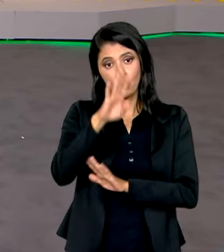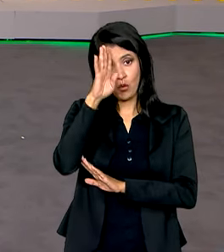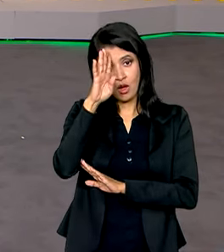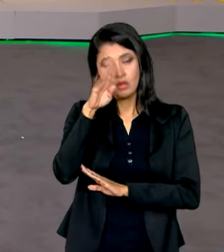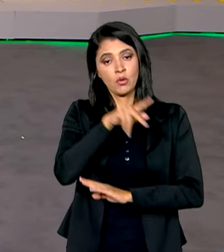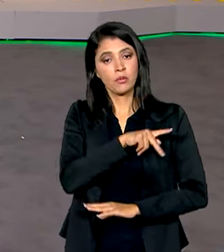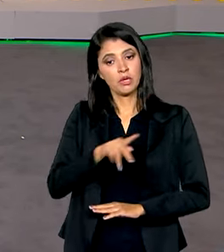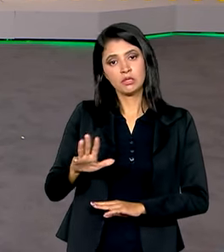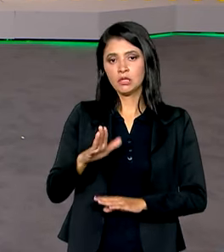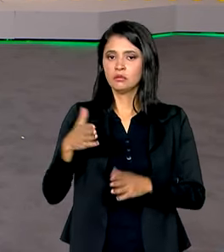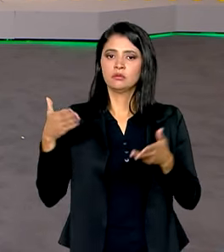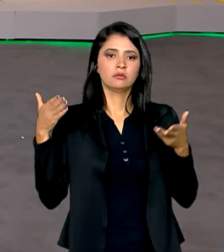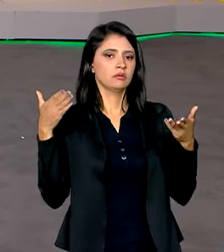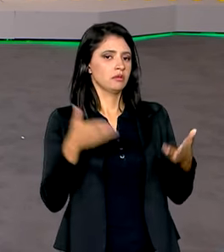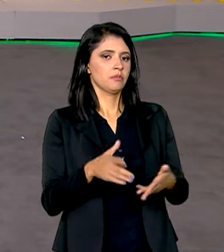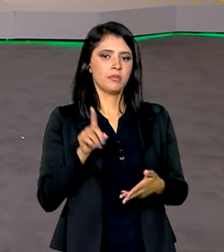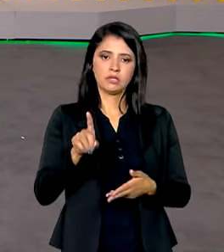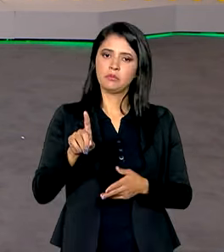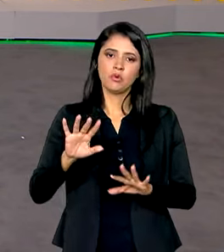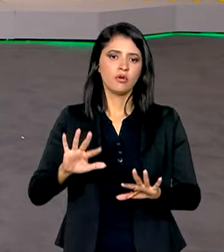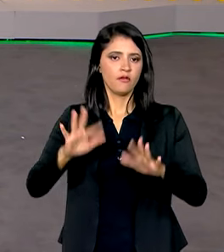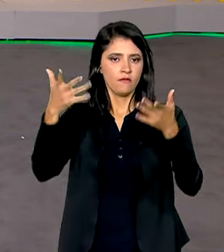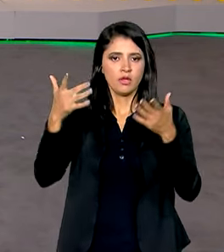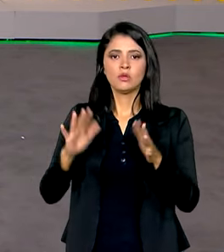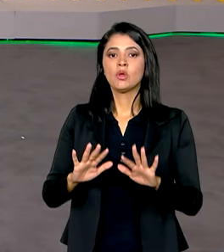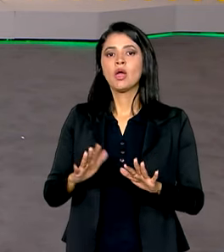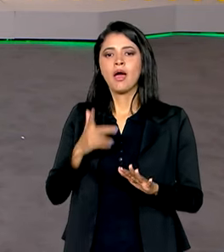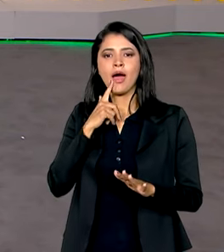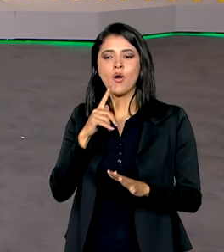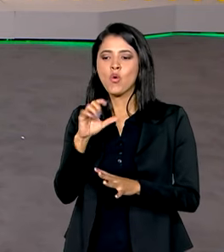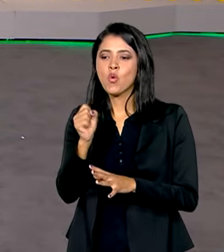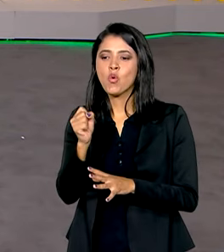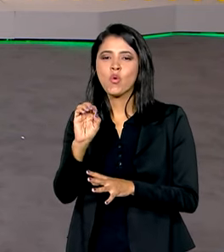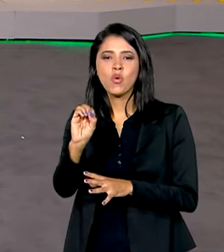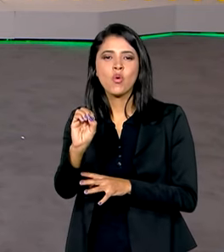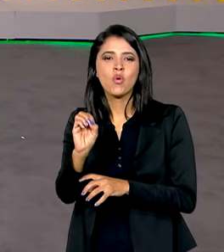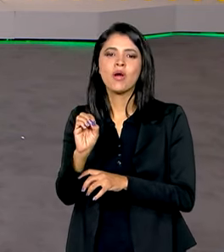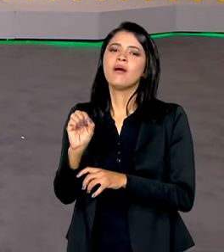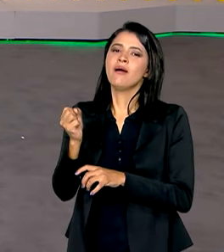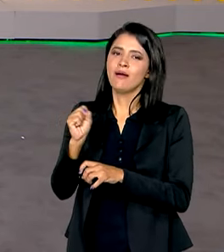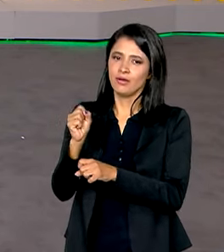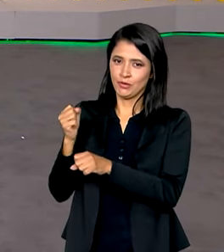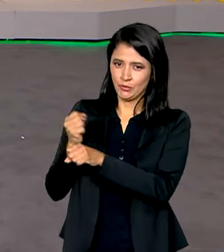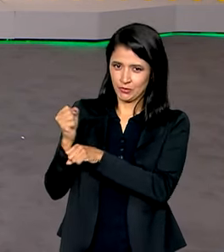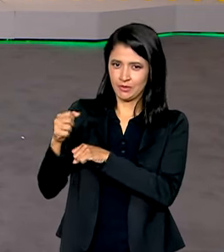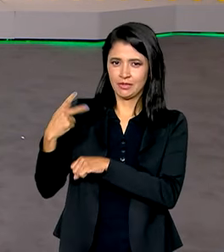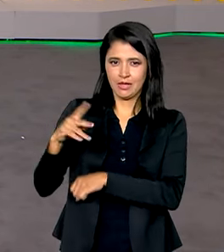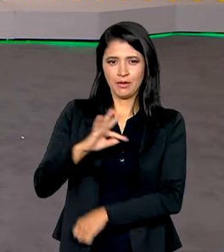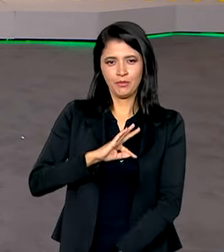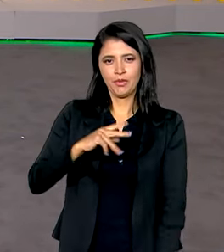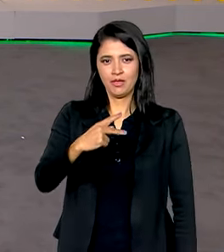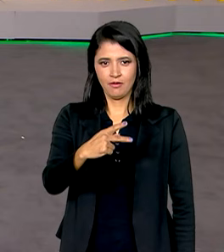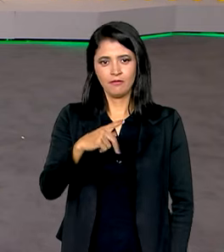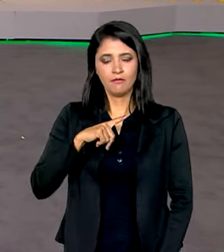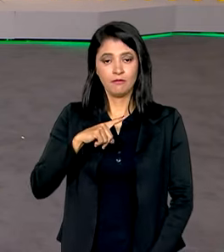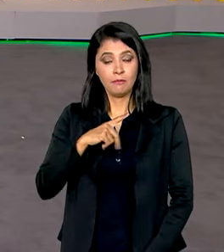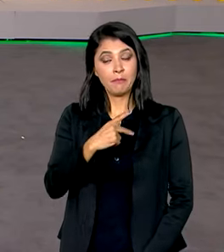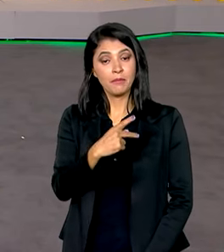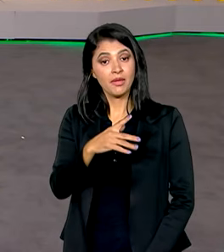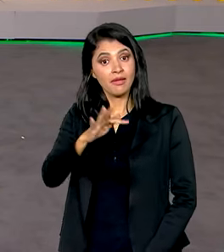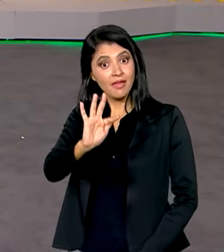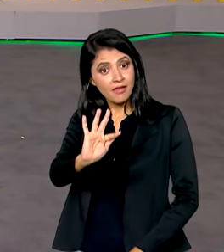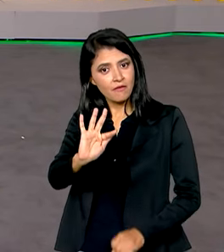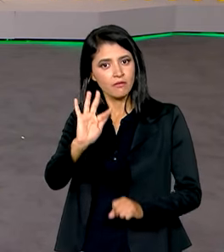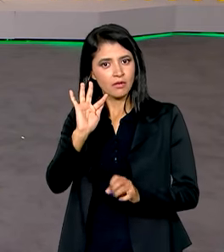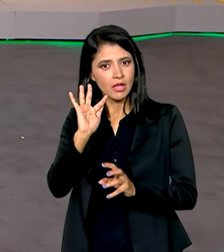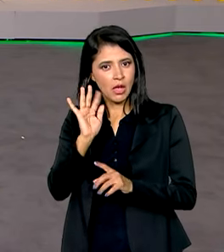-feira, o presidente Lula não participou desse evento em comemoração aos 80 anos da Polícia Federal. Bom, o documentário completo sobre